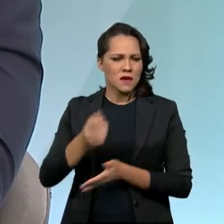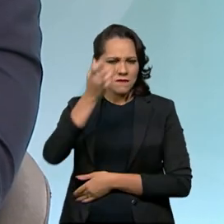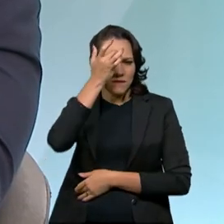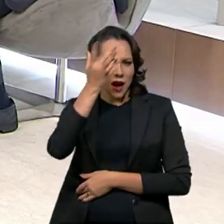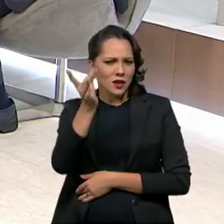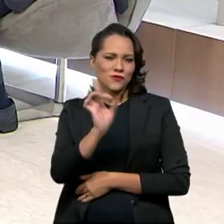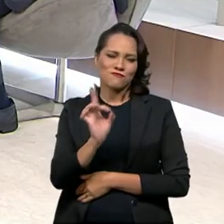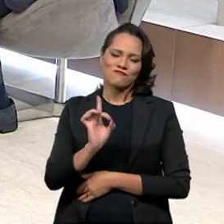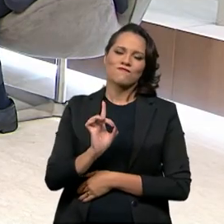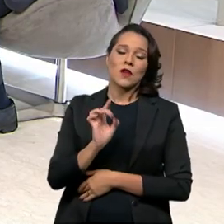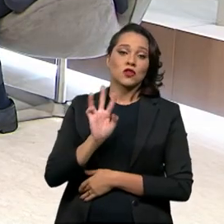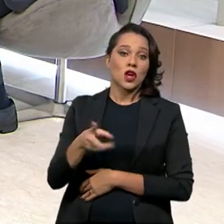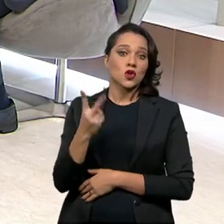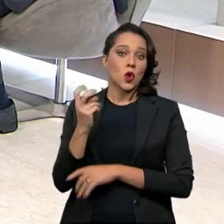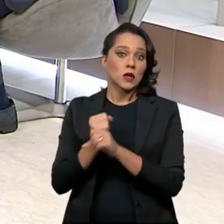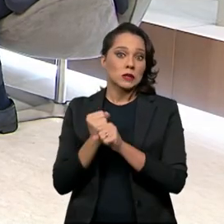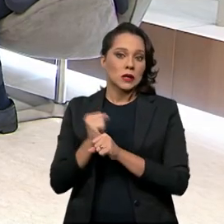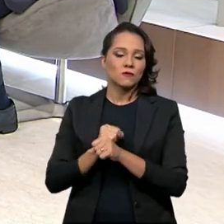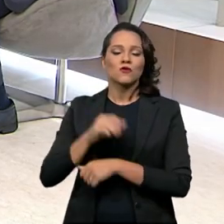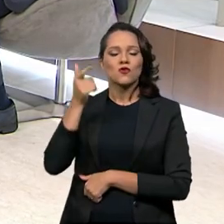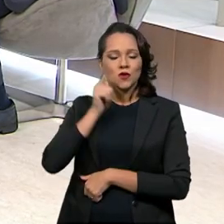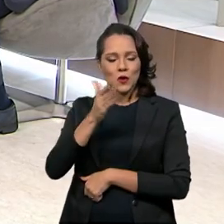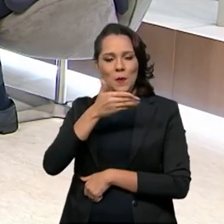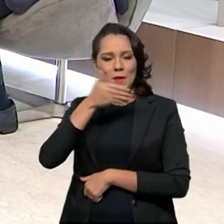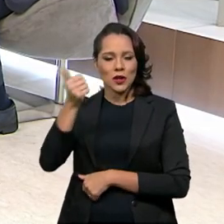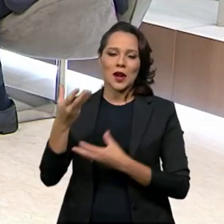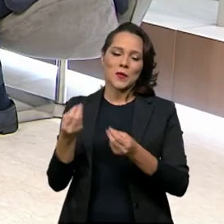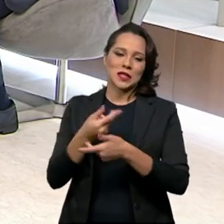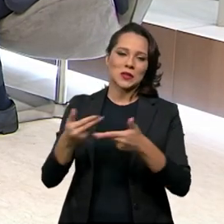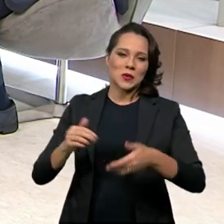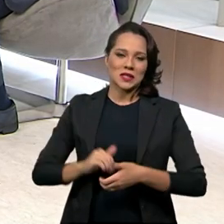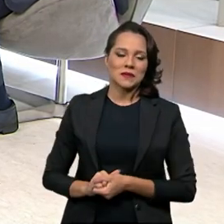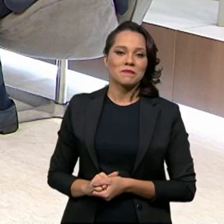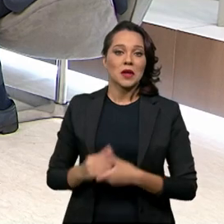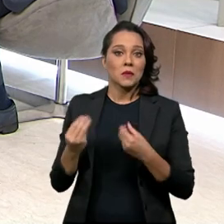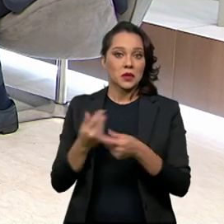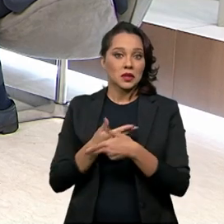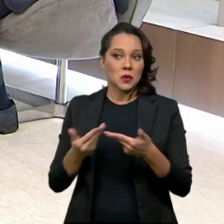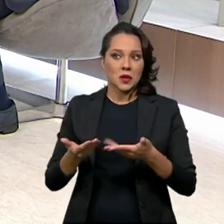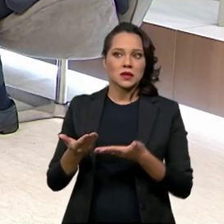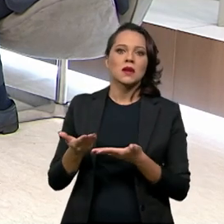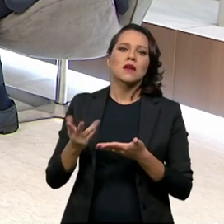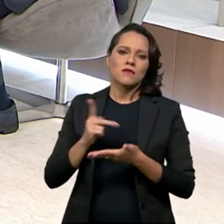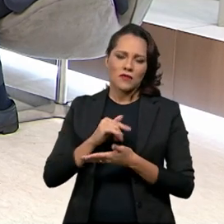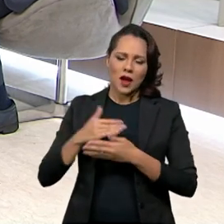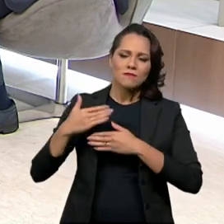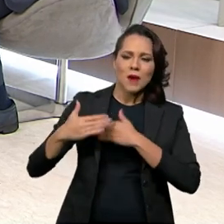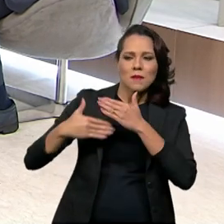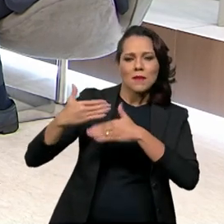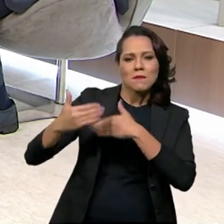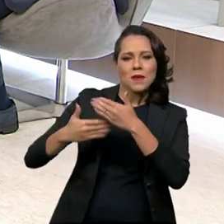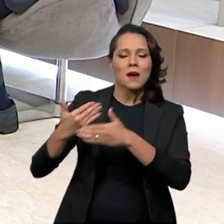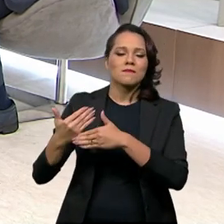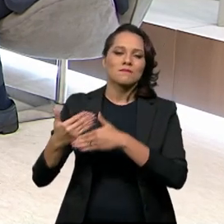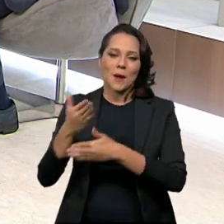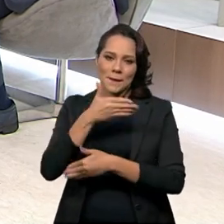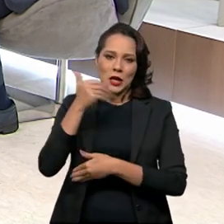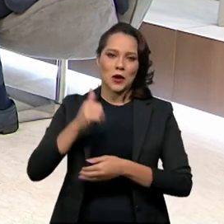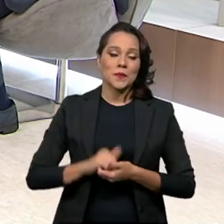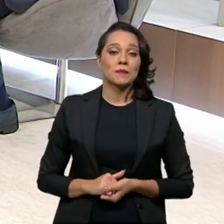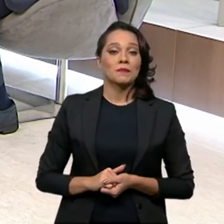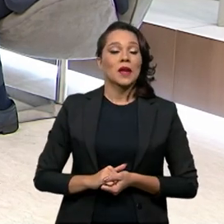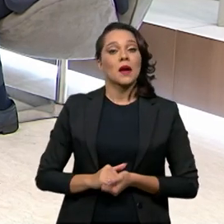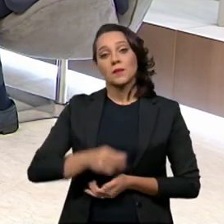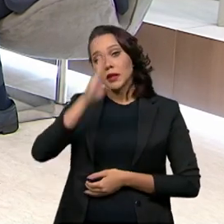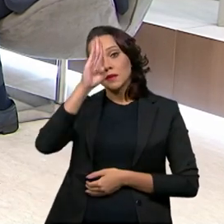fácil, estou há dois anos, conseguimos melhorar muitas coisas, muitas coisas ainda estamos fazendo e a